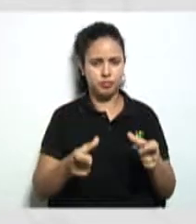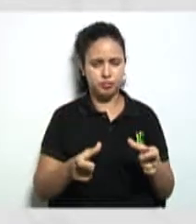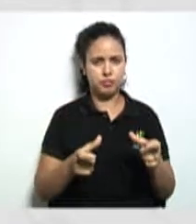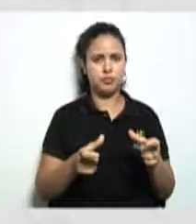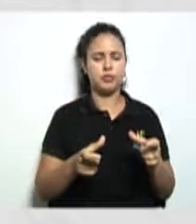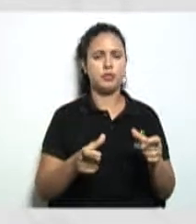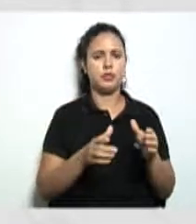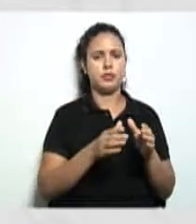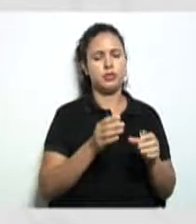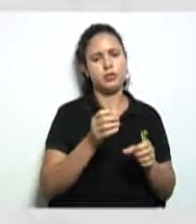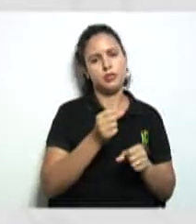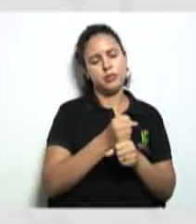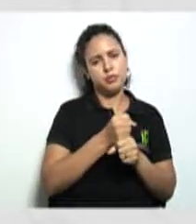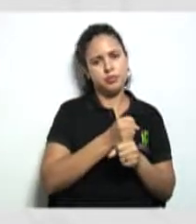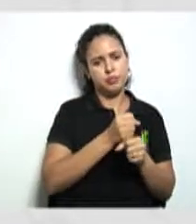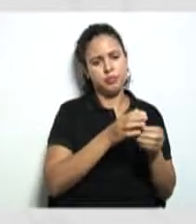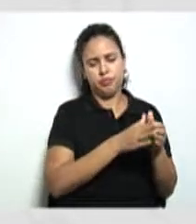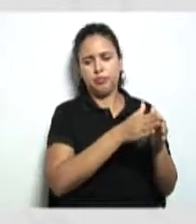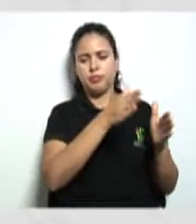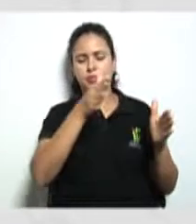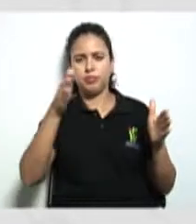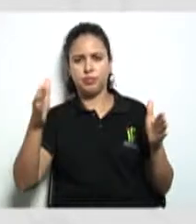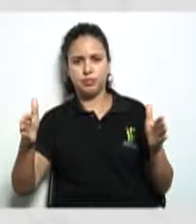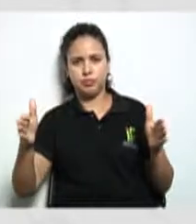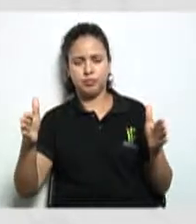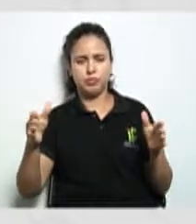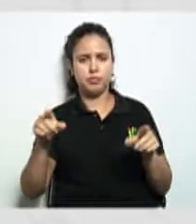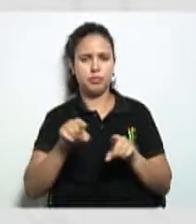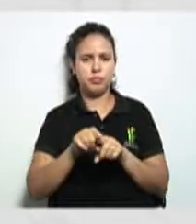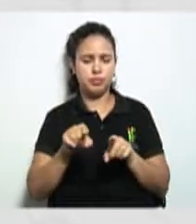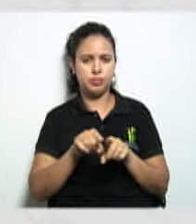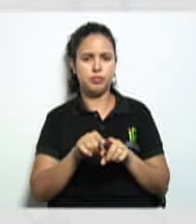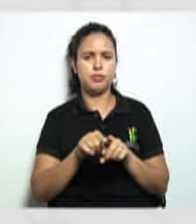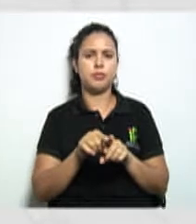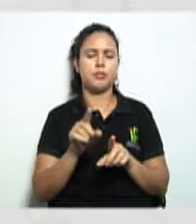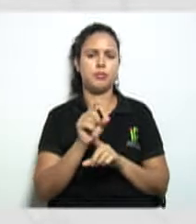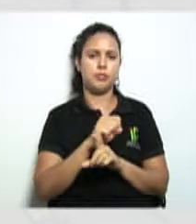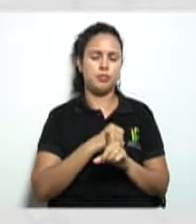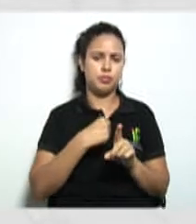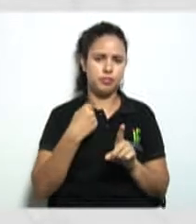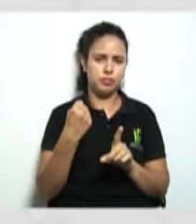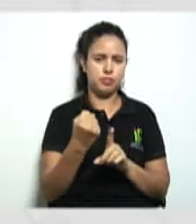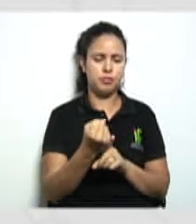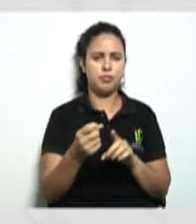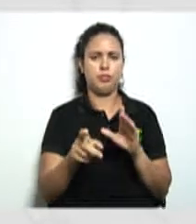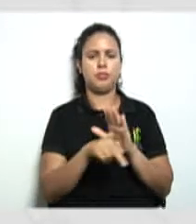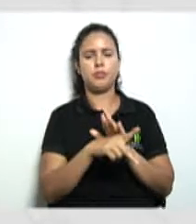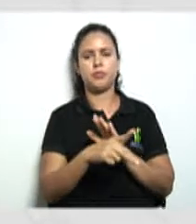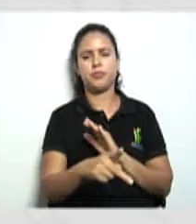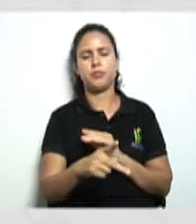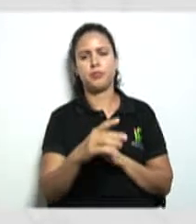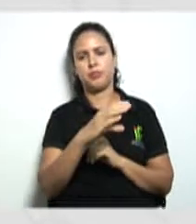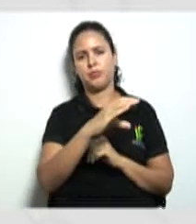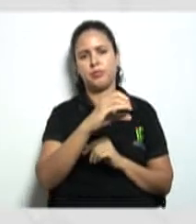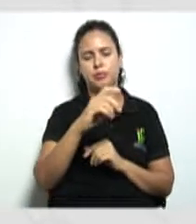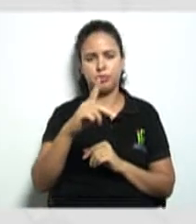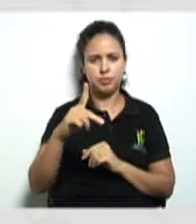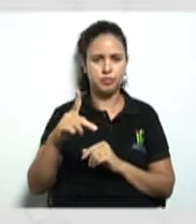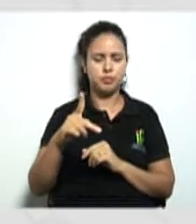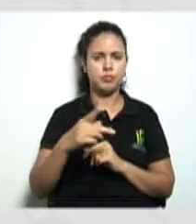duração área e ação social da cooperativa prazo de duração